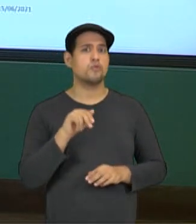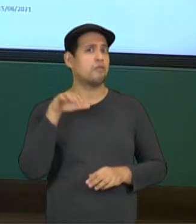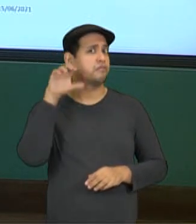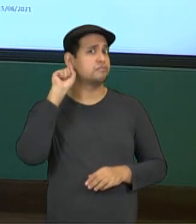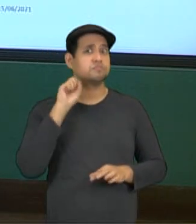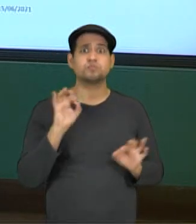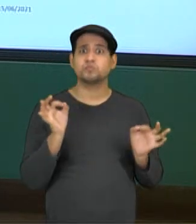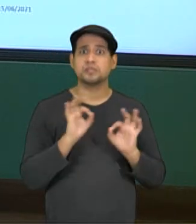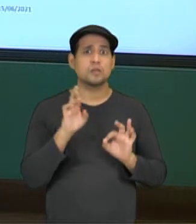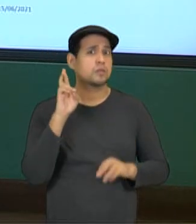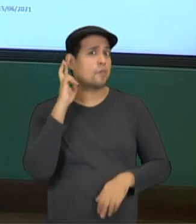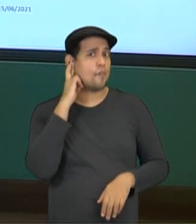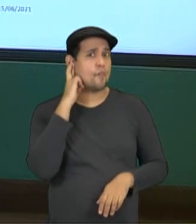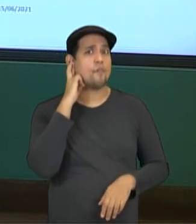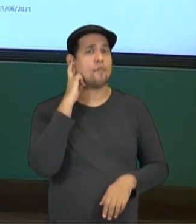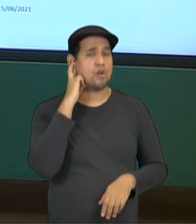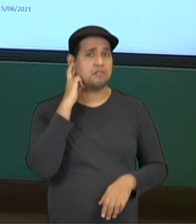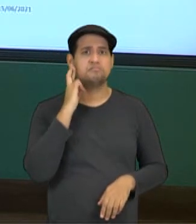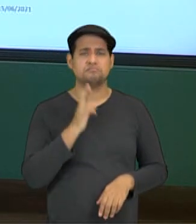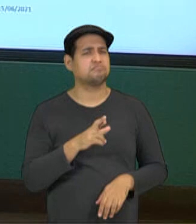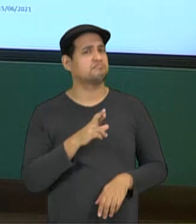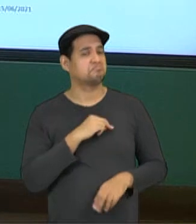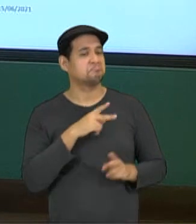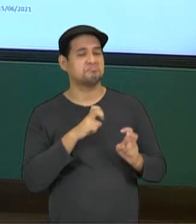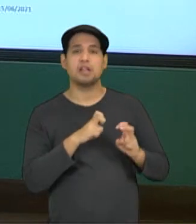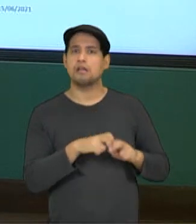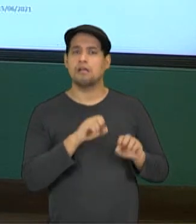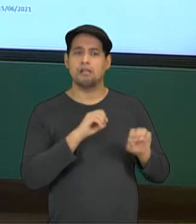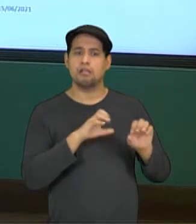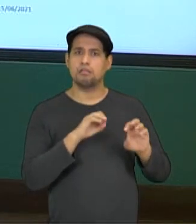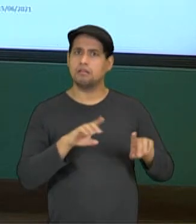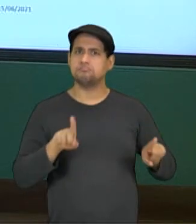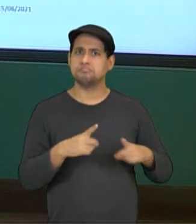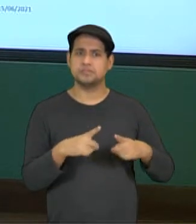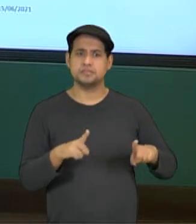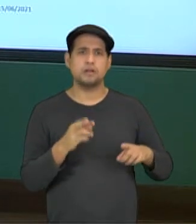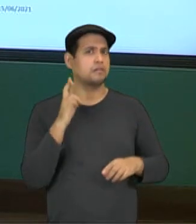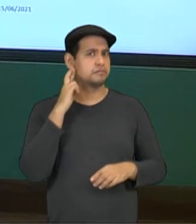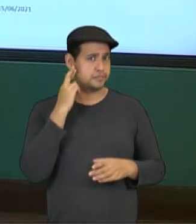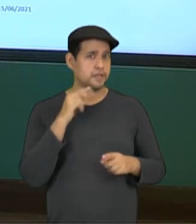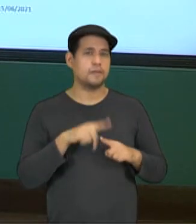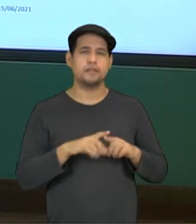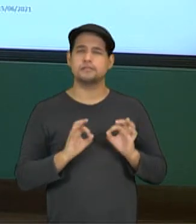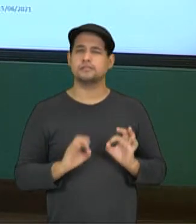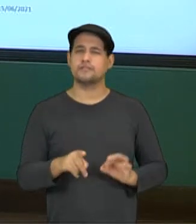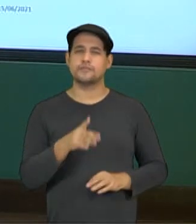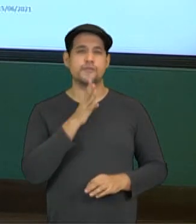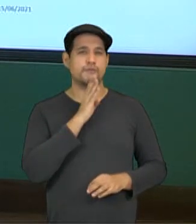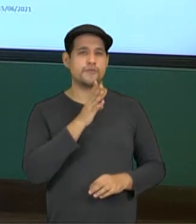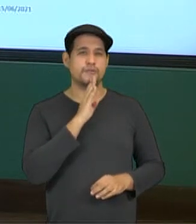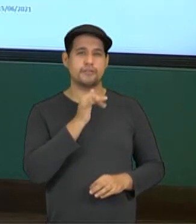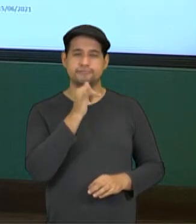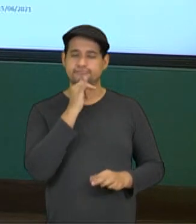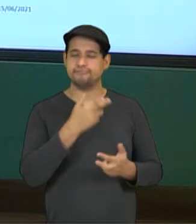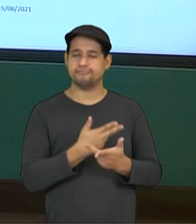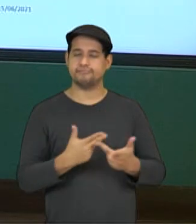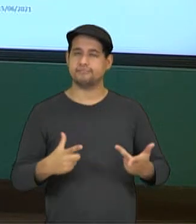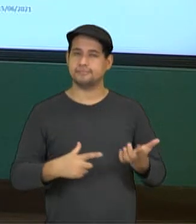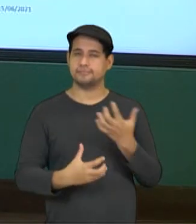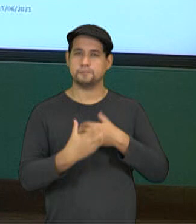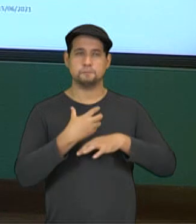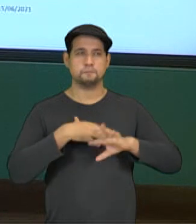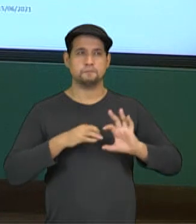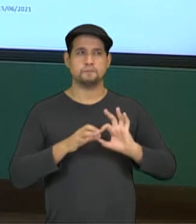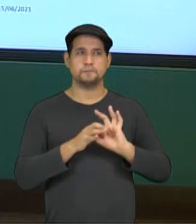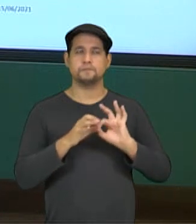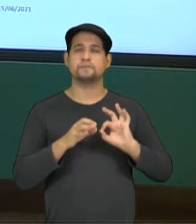absolutamente nada. Olha que exemplo de resiliência e eu tenho certeza que você conhece exemplos de resiliência,